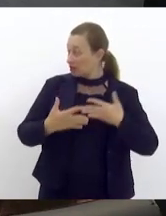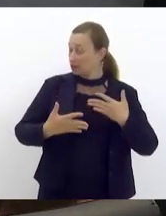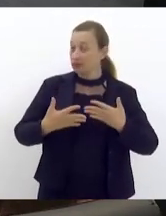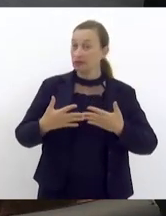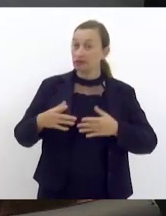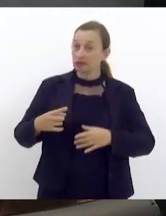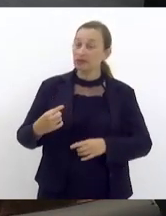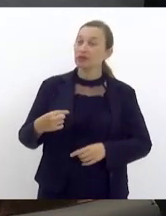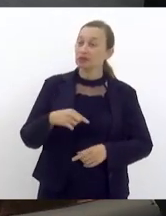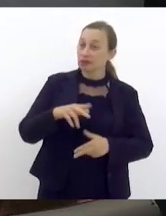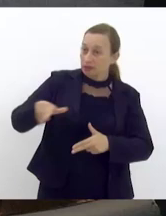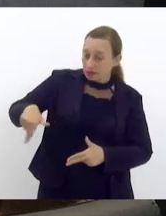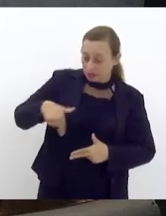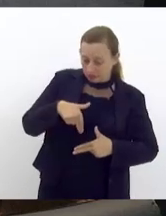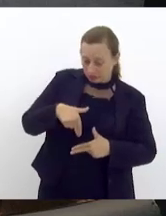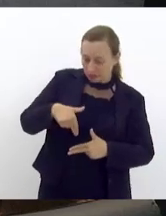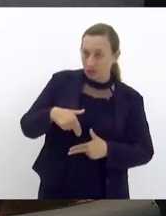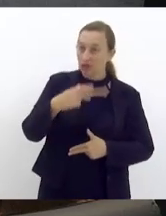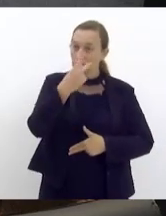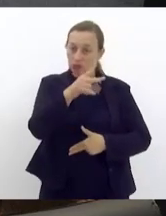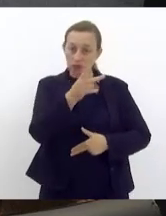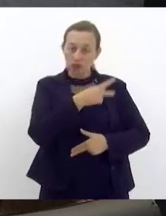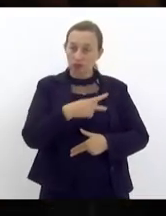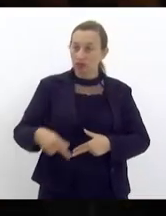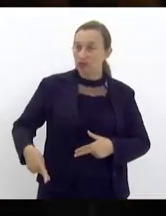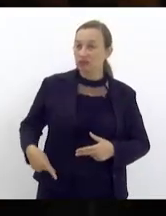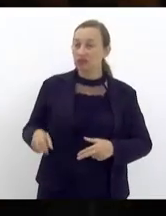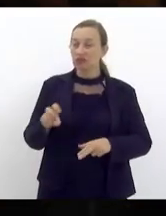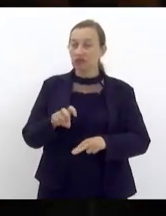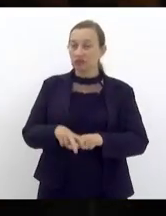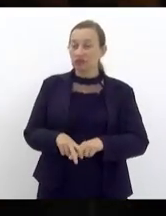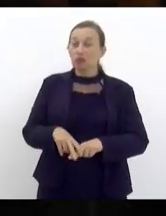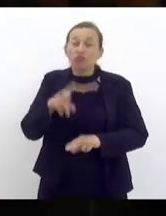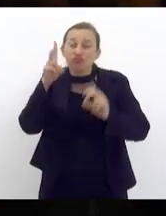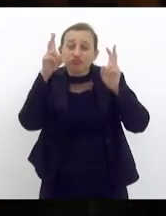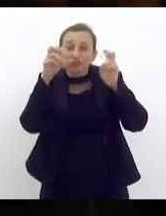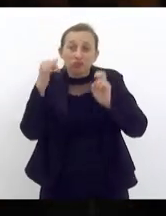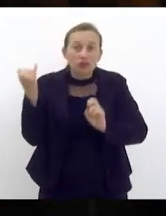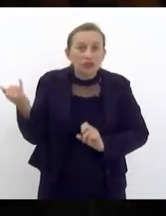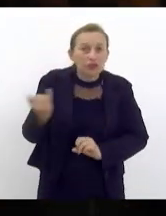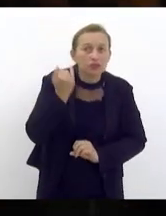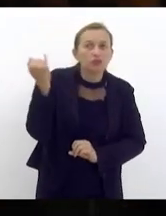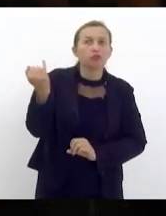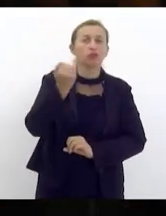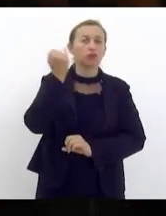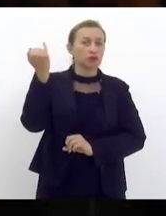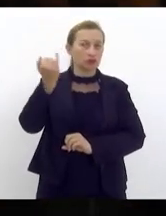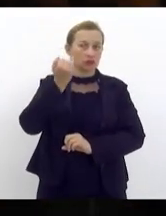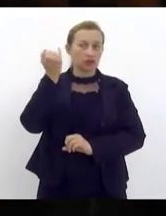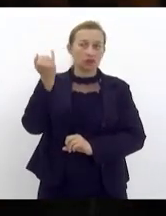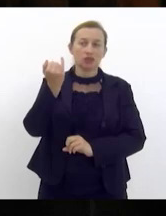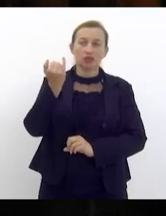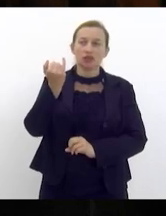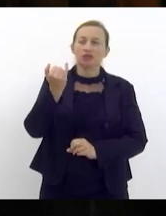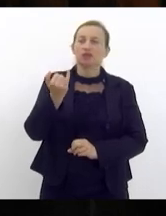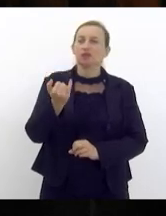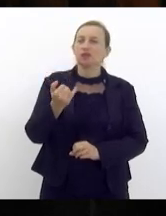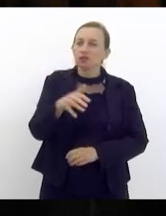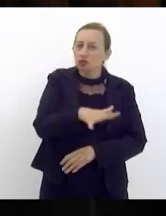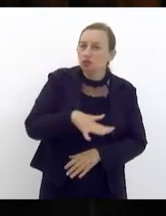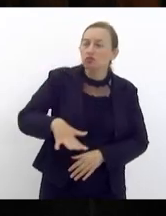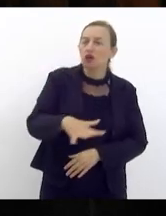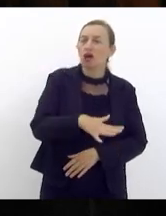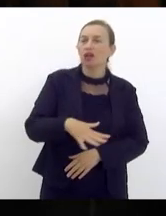sob sua presidência tratar de um tema extremamente importante e de uma área onde vossa